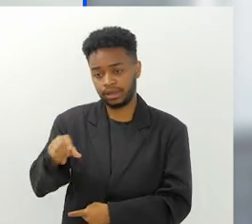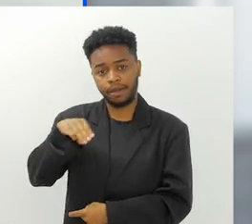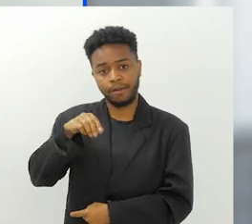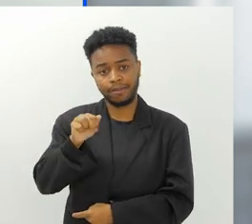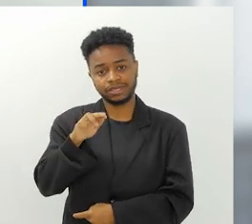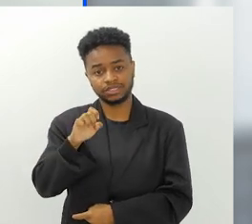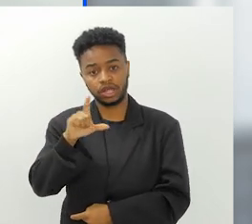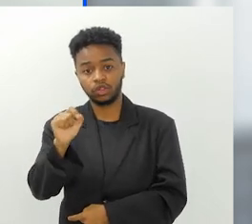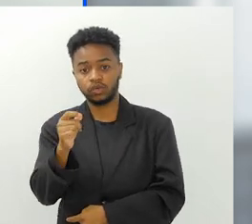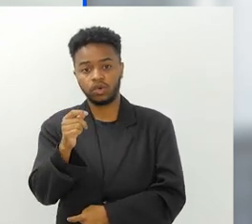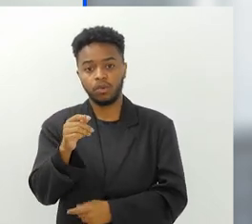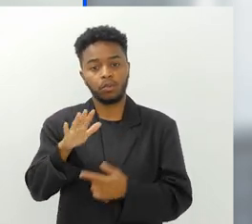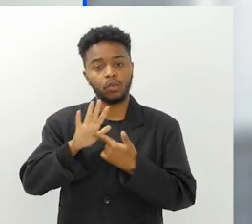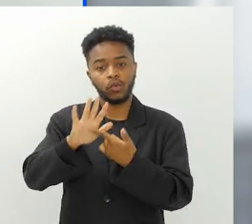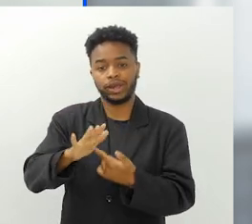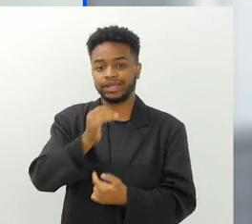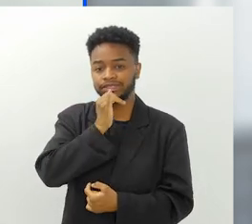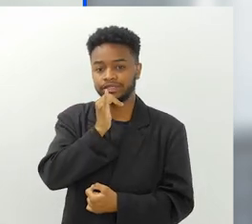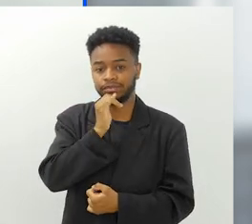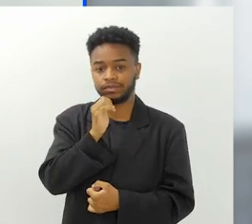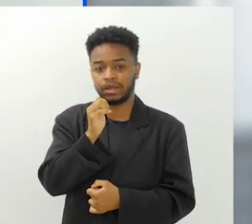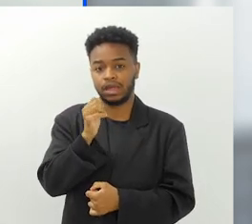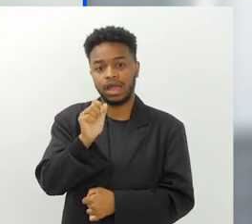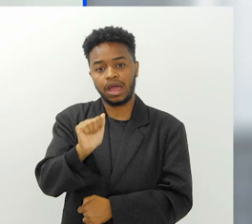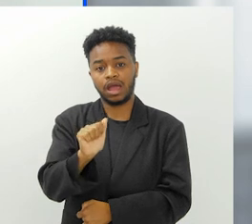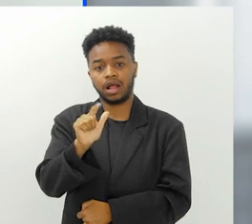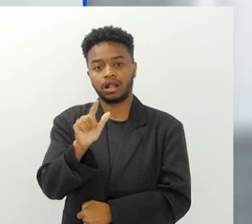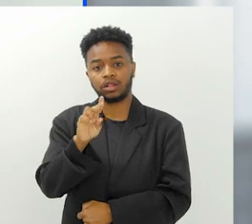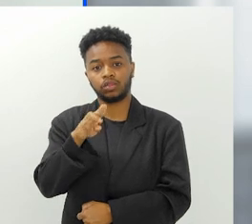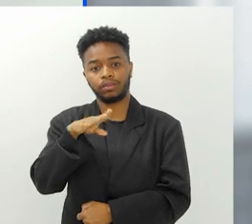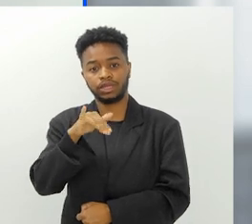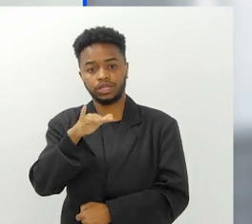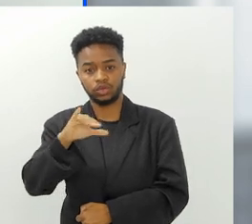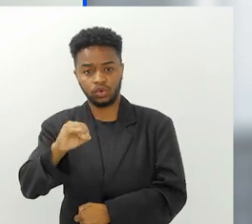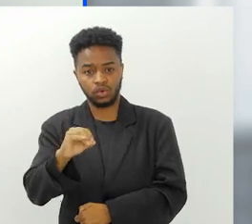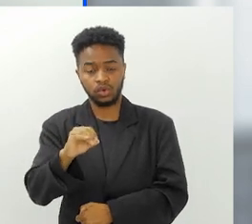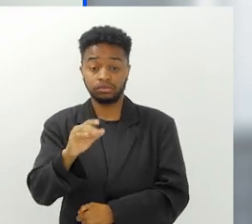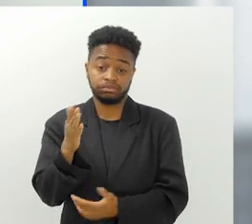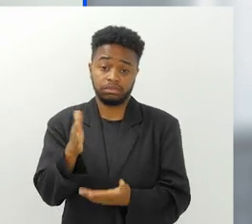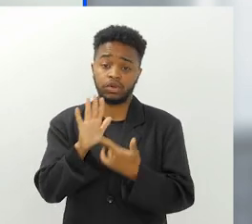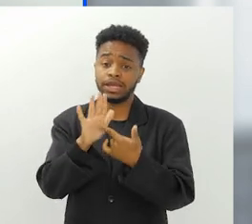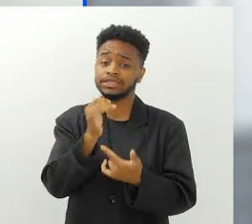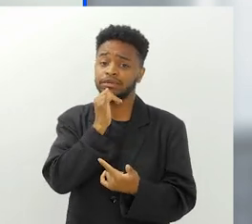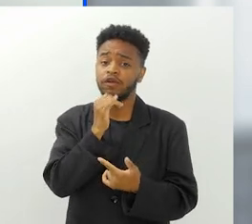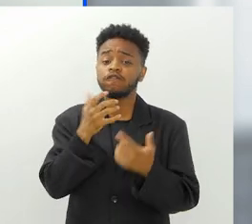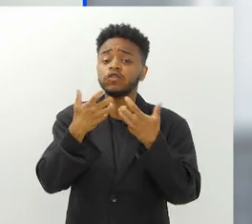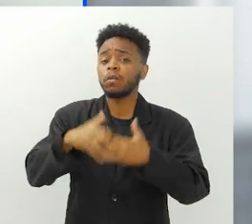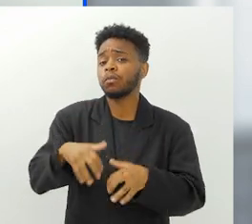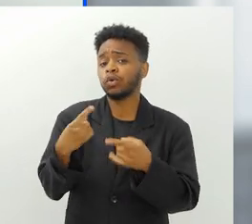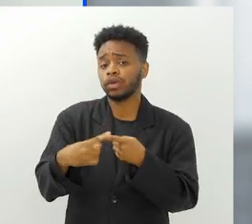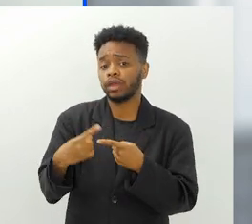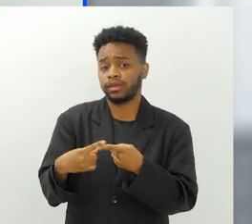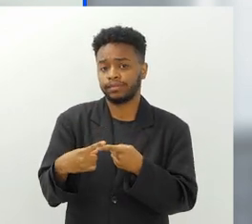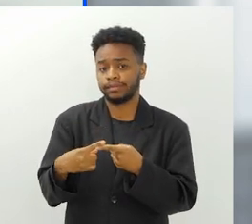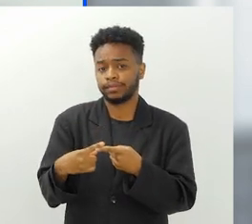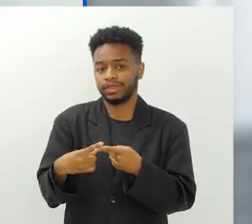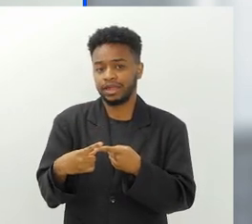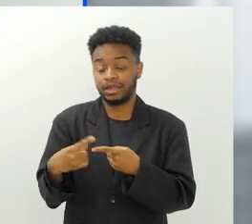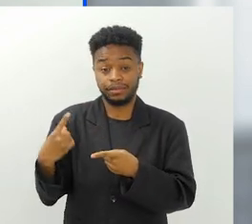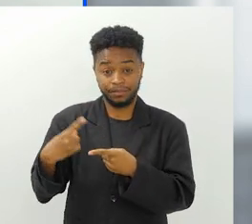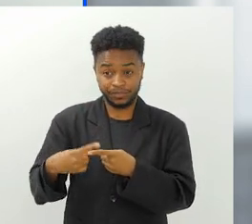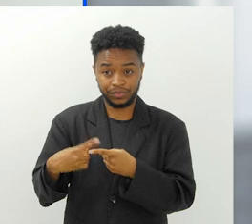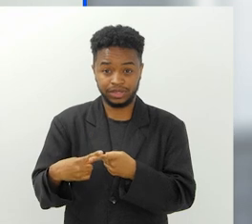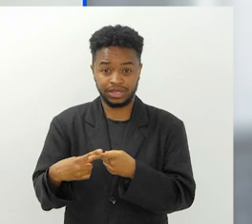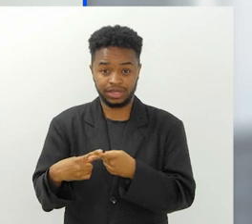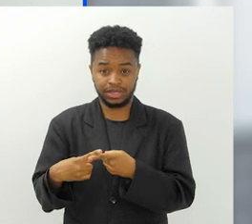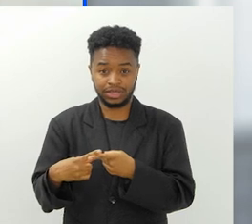exemplo, o doutor Marcelo citou o alumínio como um exemplo. O alumínio, ele é um simples exemplo do porquê que ele funcionou. Porque pra você